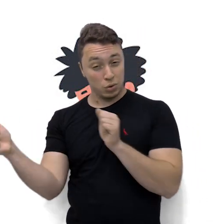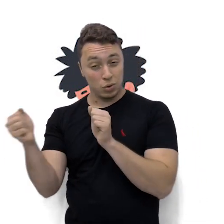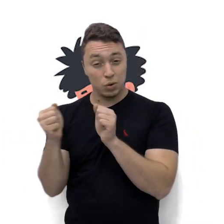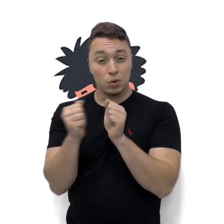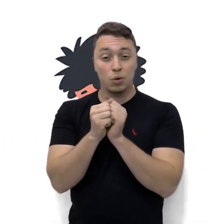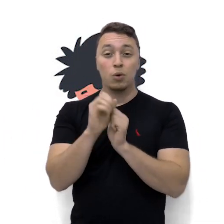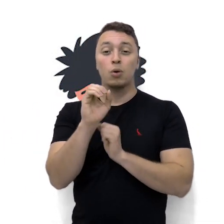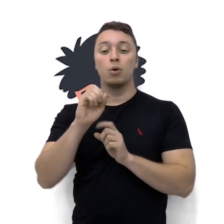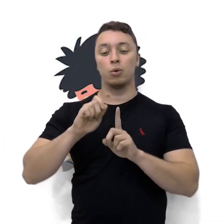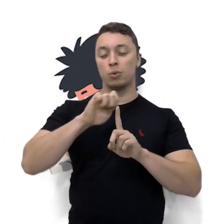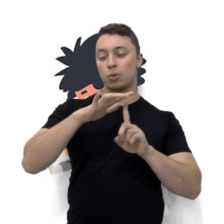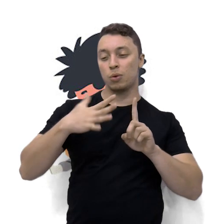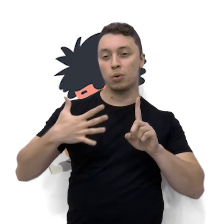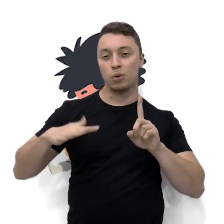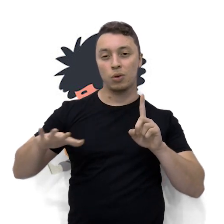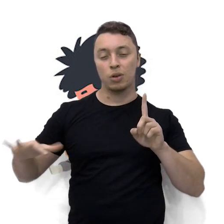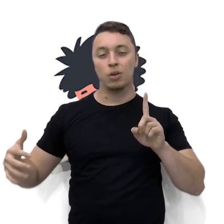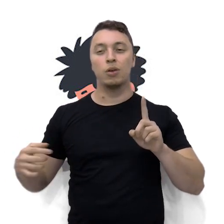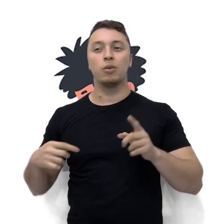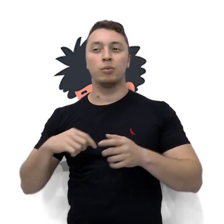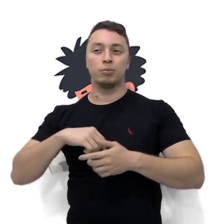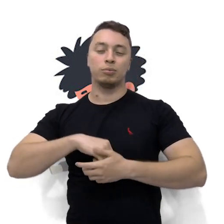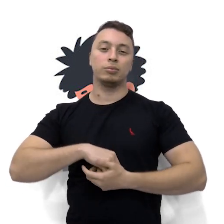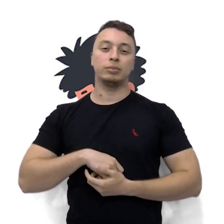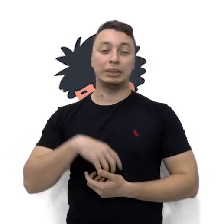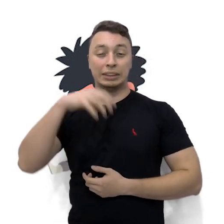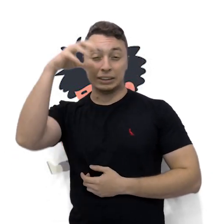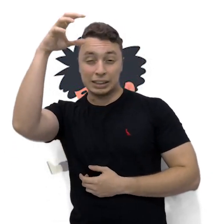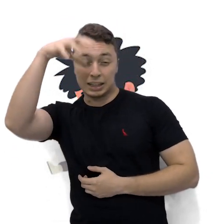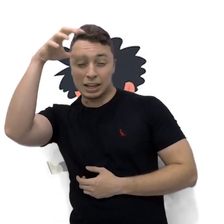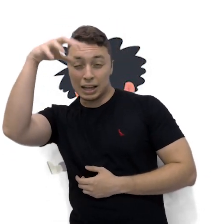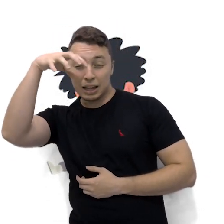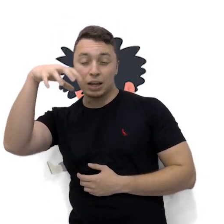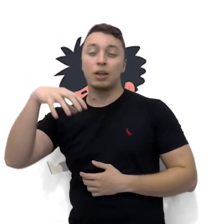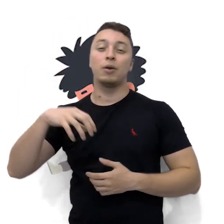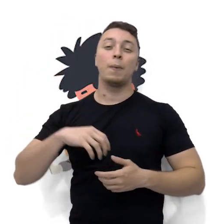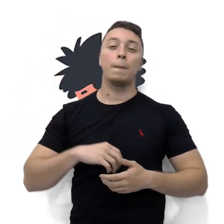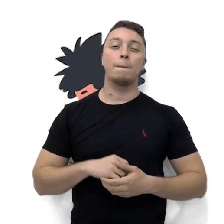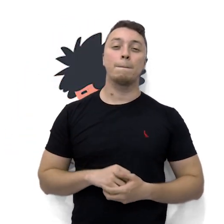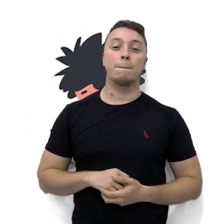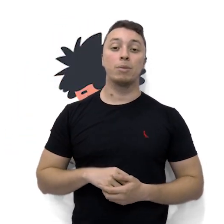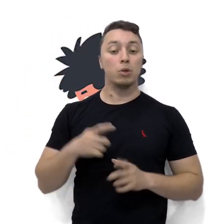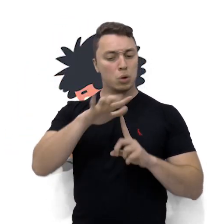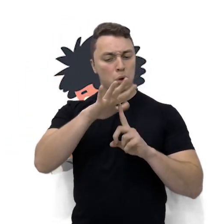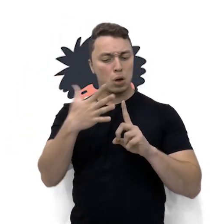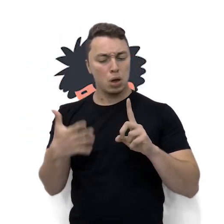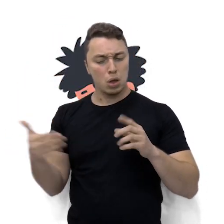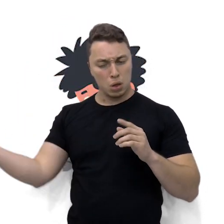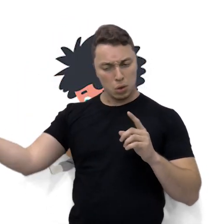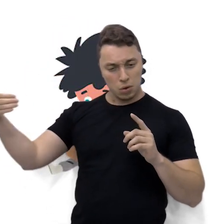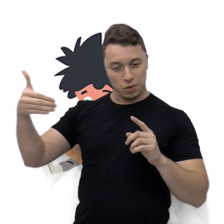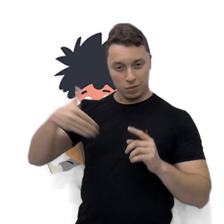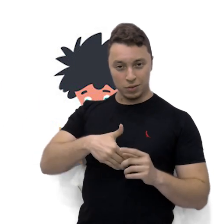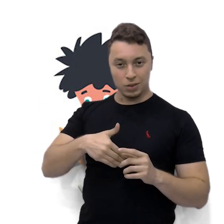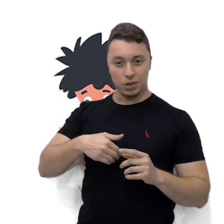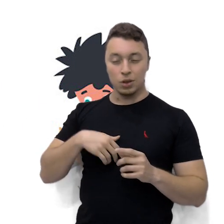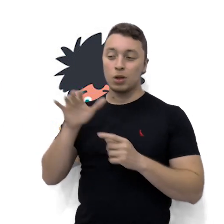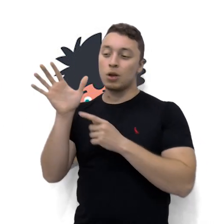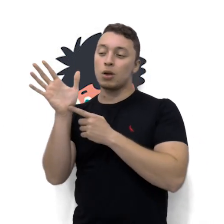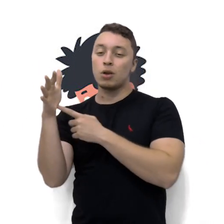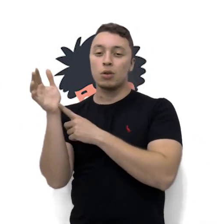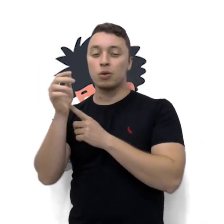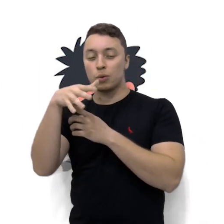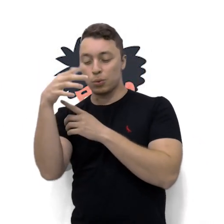colhe-se na vinha, arrefece o tempo, cai uma chuvinha. Quando chega o outono, solta-se a folhinha,